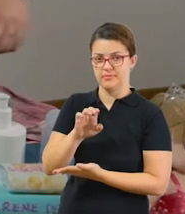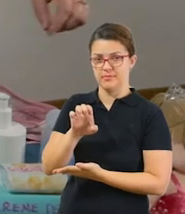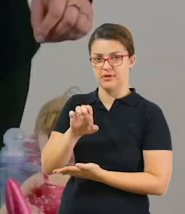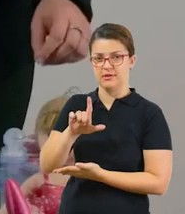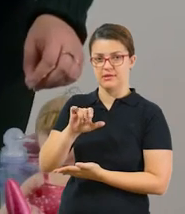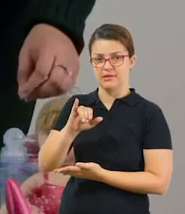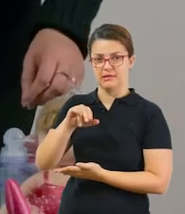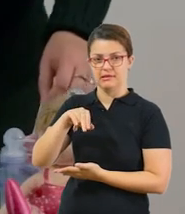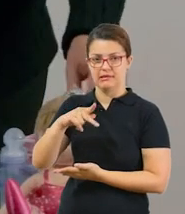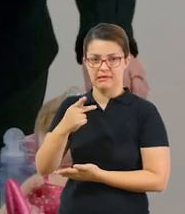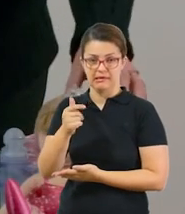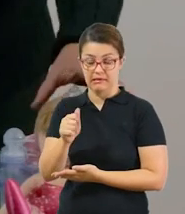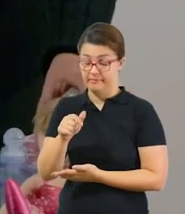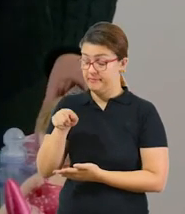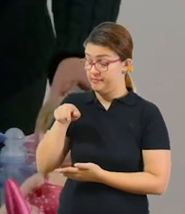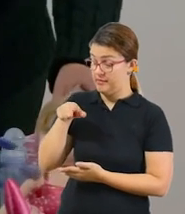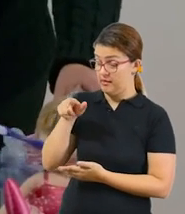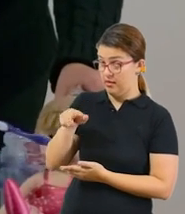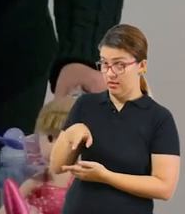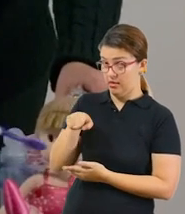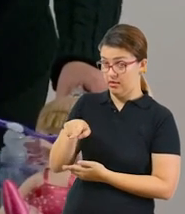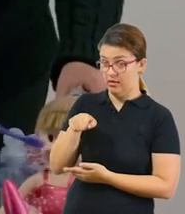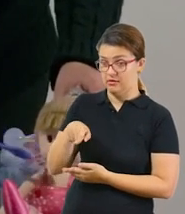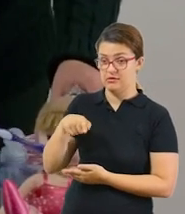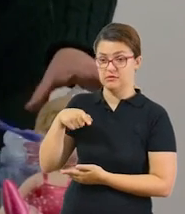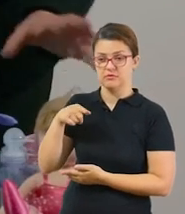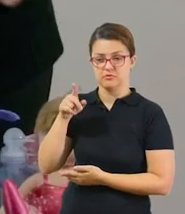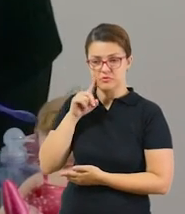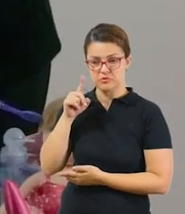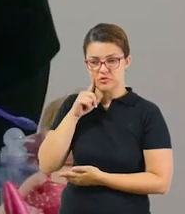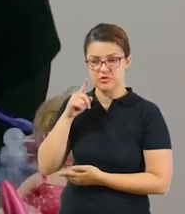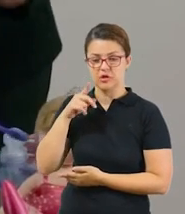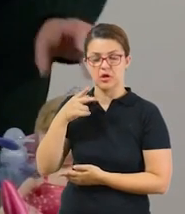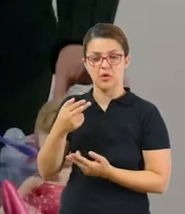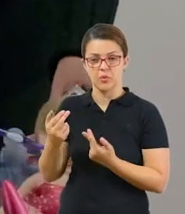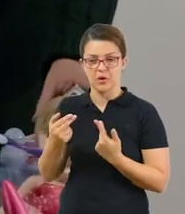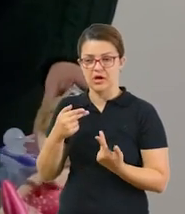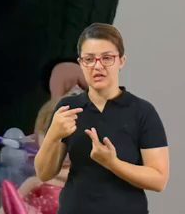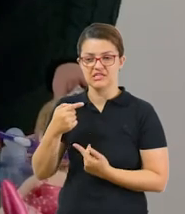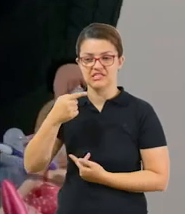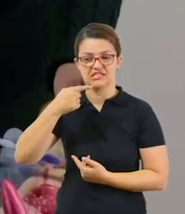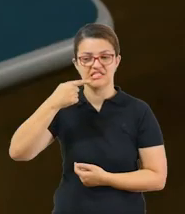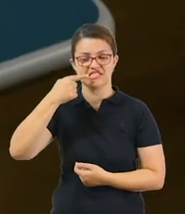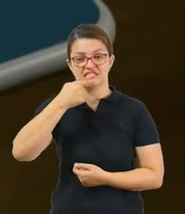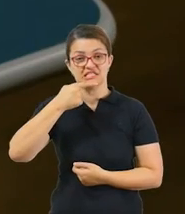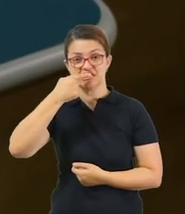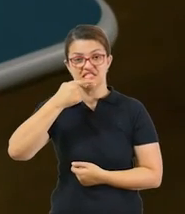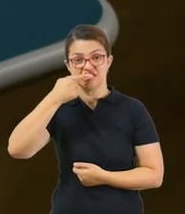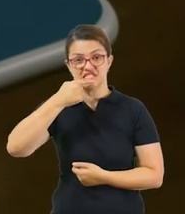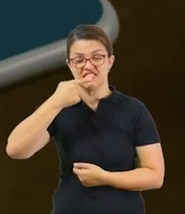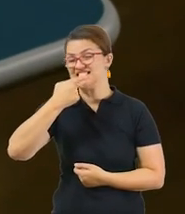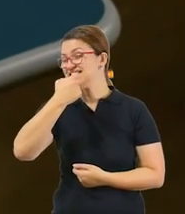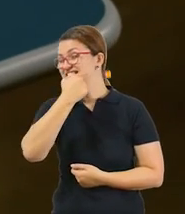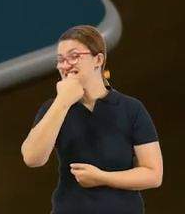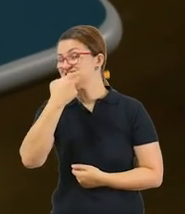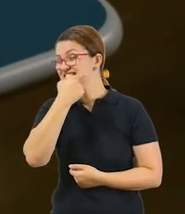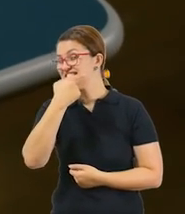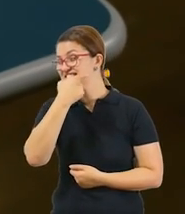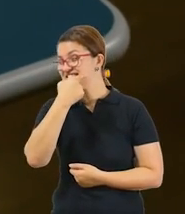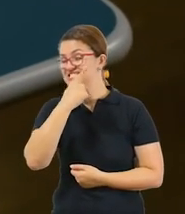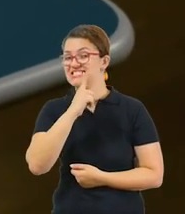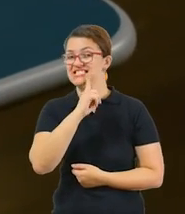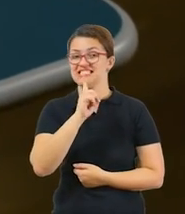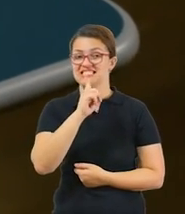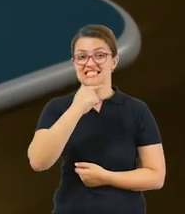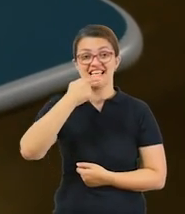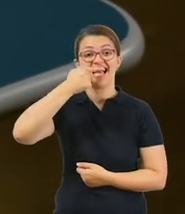os dias. Então, veja bem. Quando vocês forem escovar os dentes, igual na imagem, na frente, dos lados,